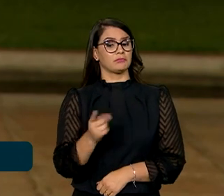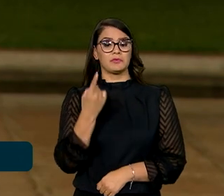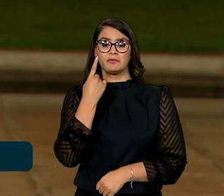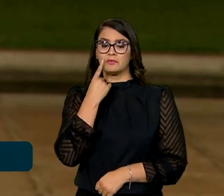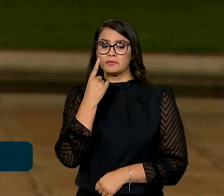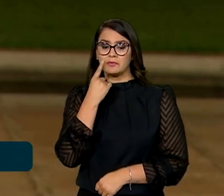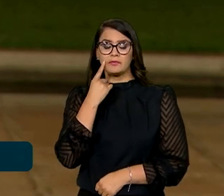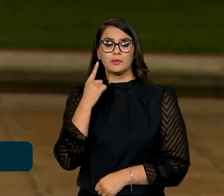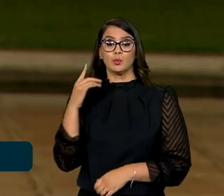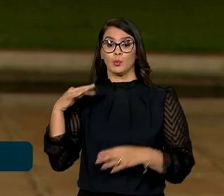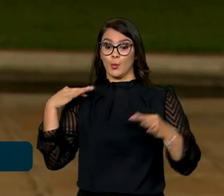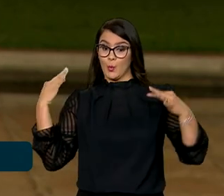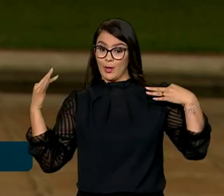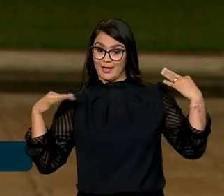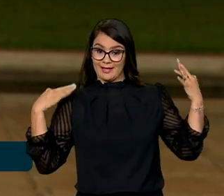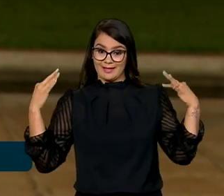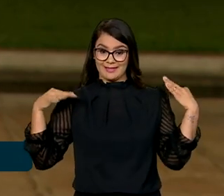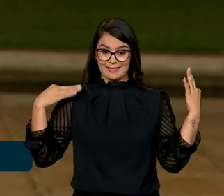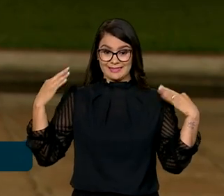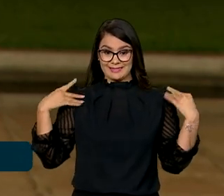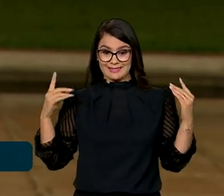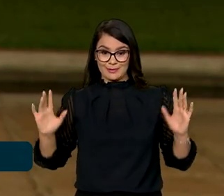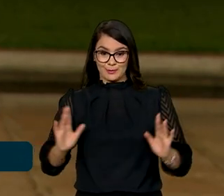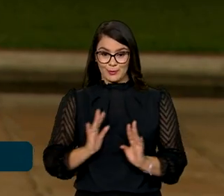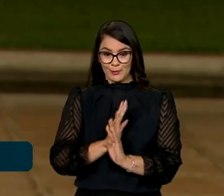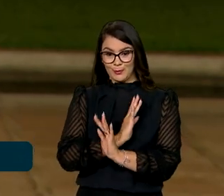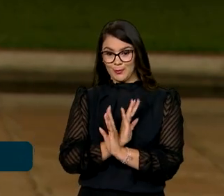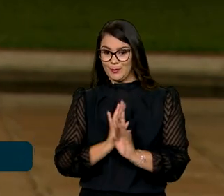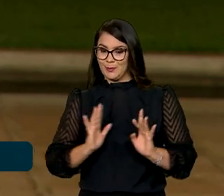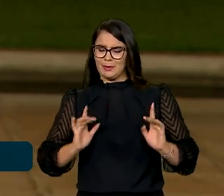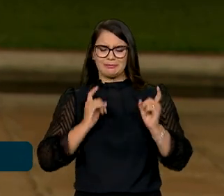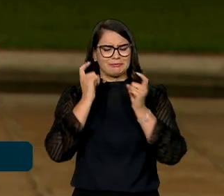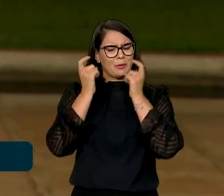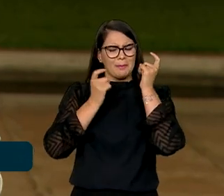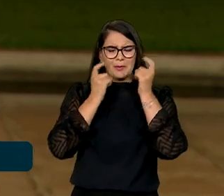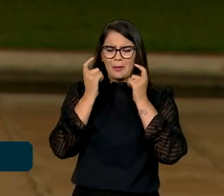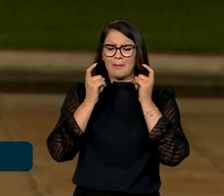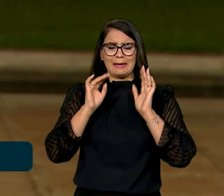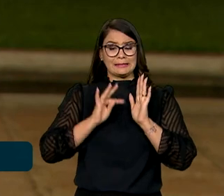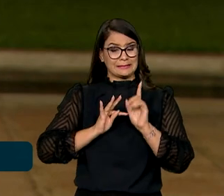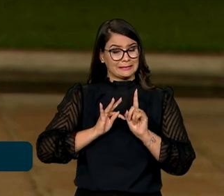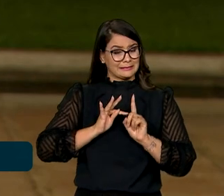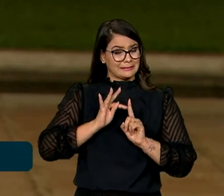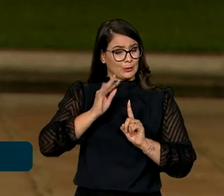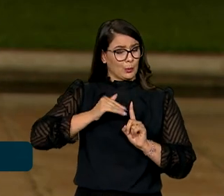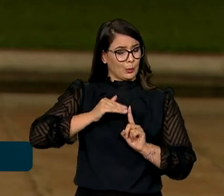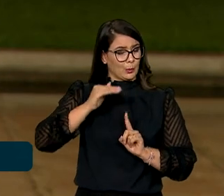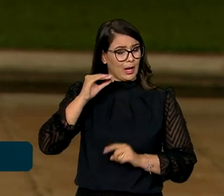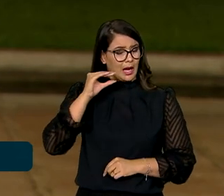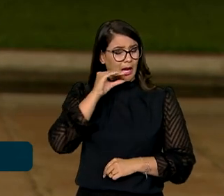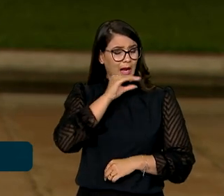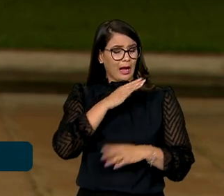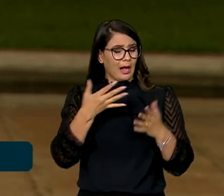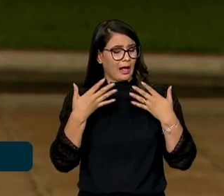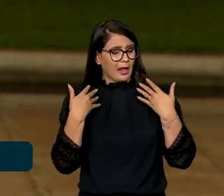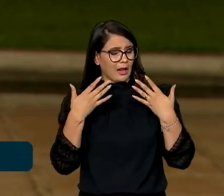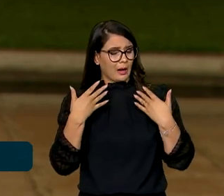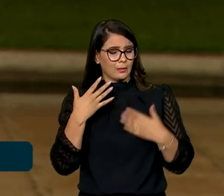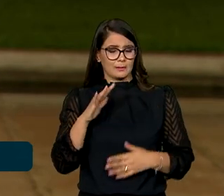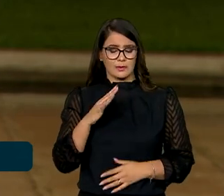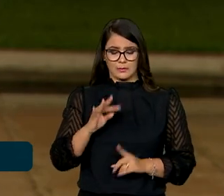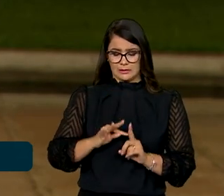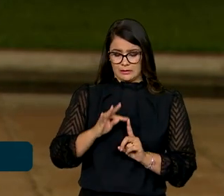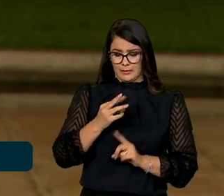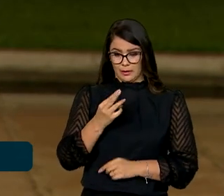muitos turistas aqui pela tarde, viu? Não se importaram nem com a temperatura alta aqui, muito quente, por volta de 30